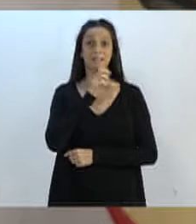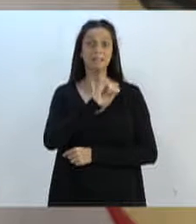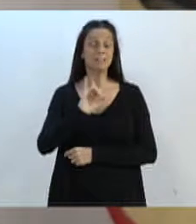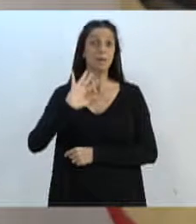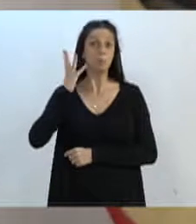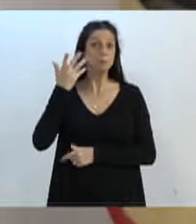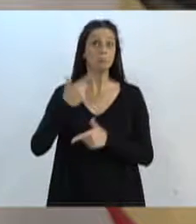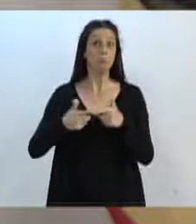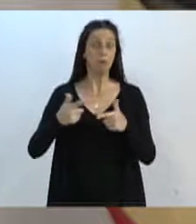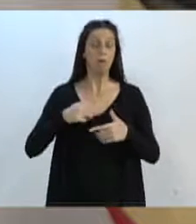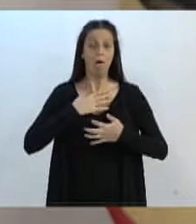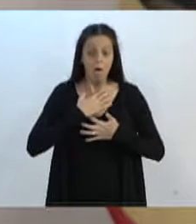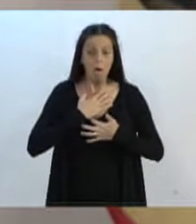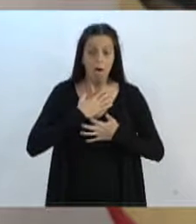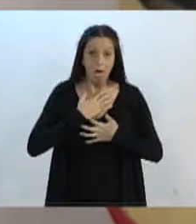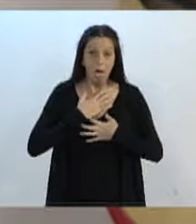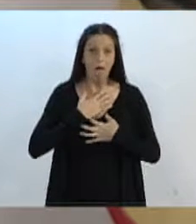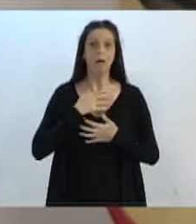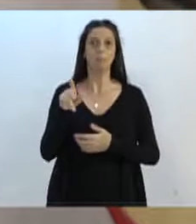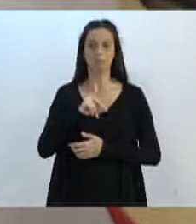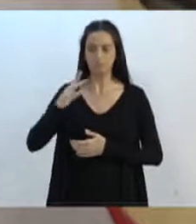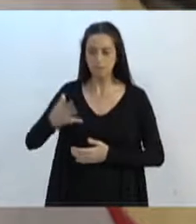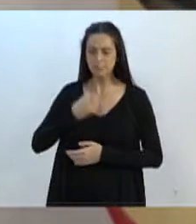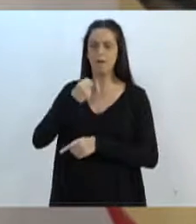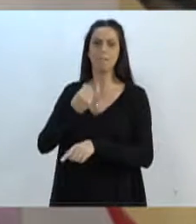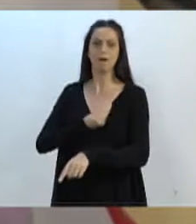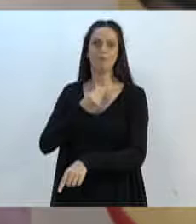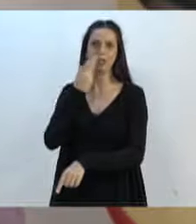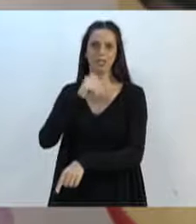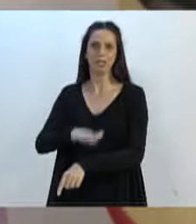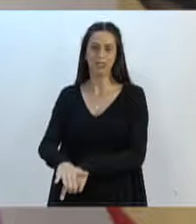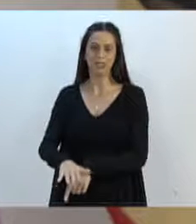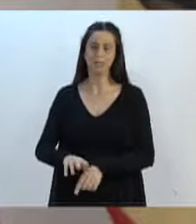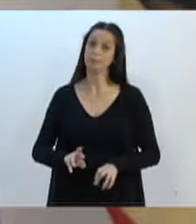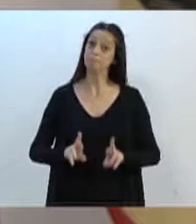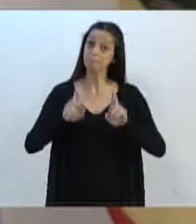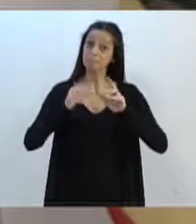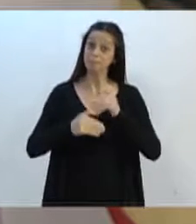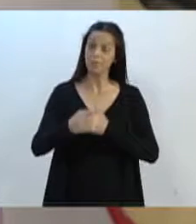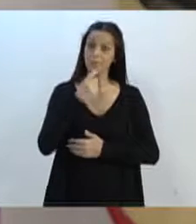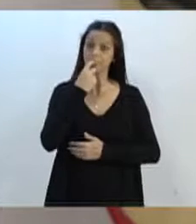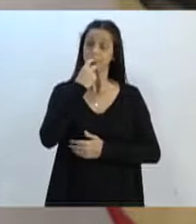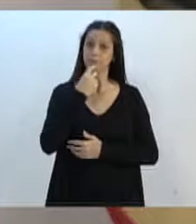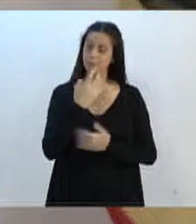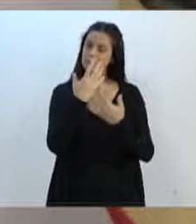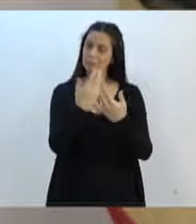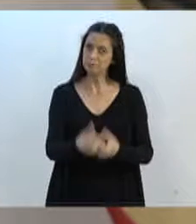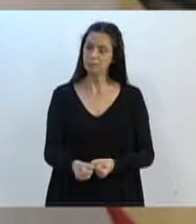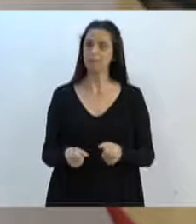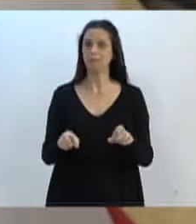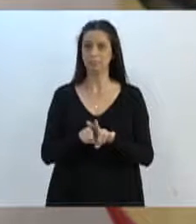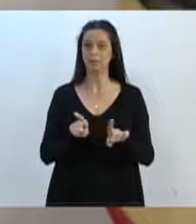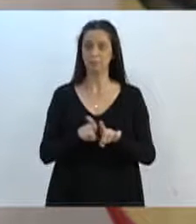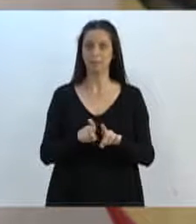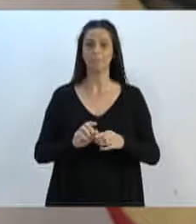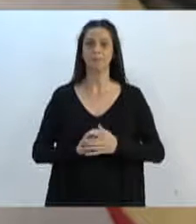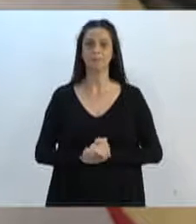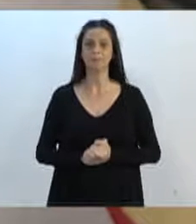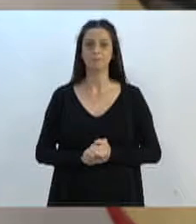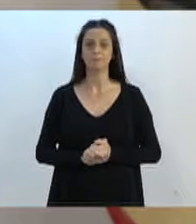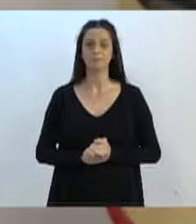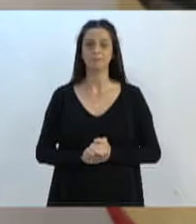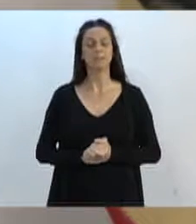criança. Então esperamos que em breve seja atendido esse pedido e que chegue